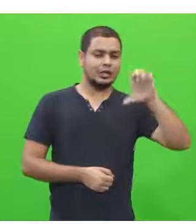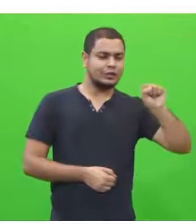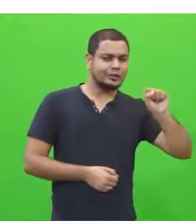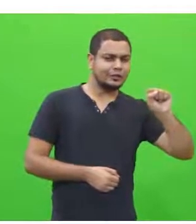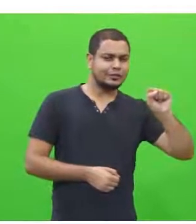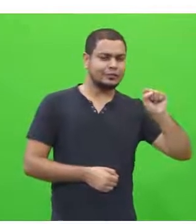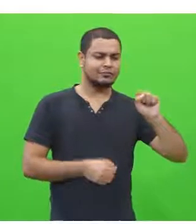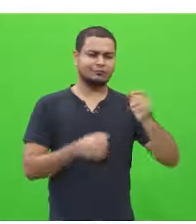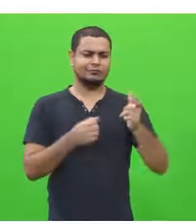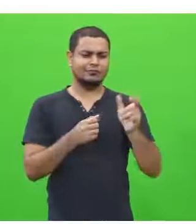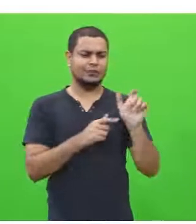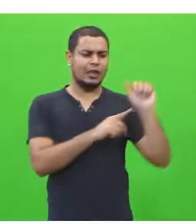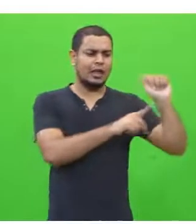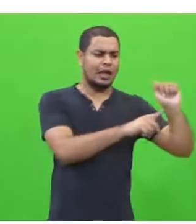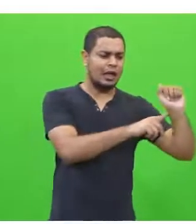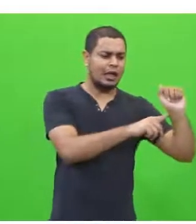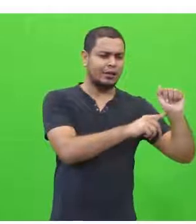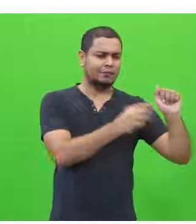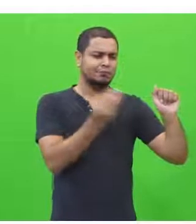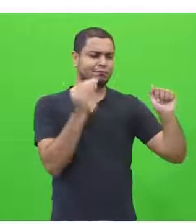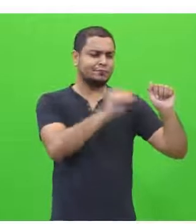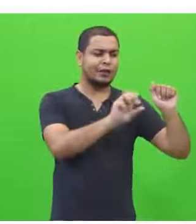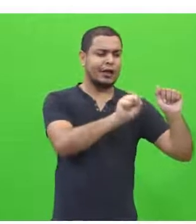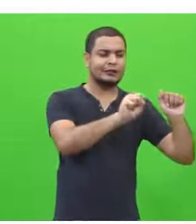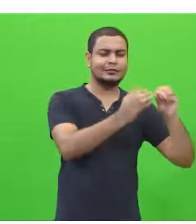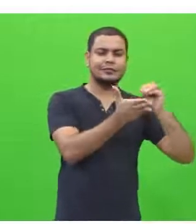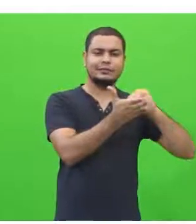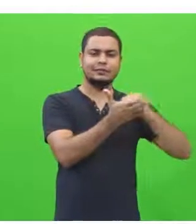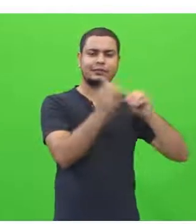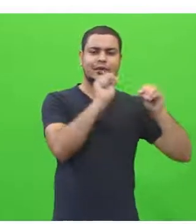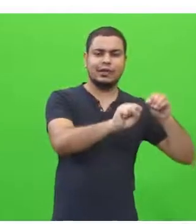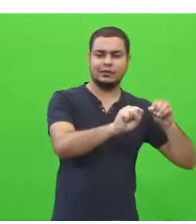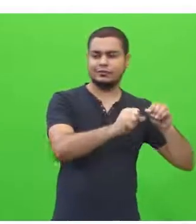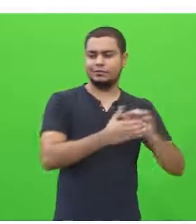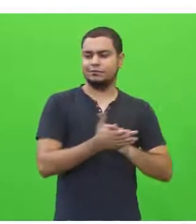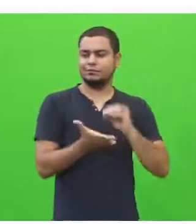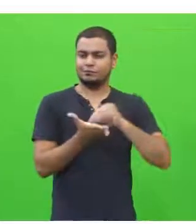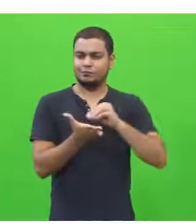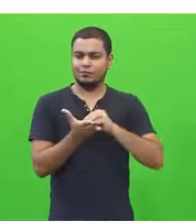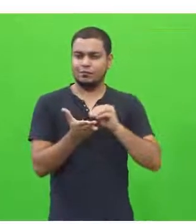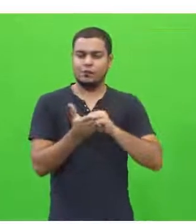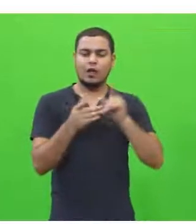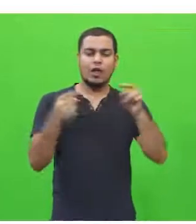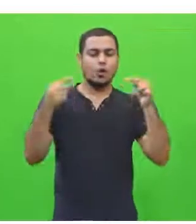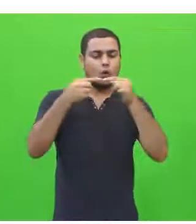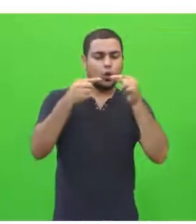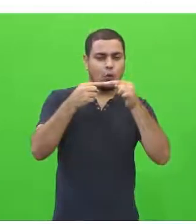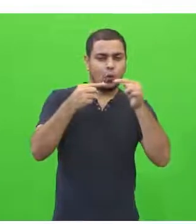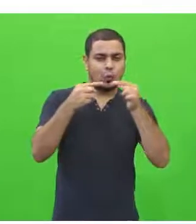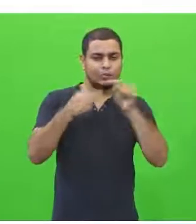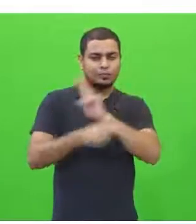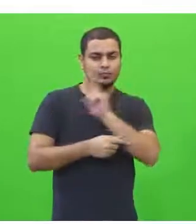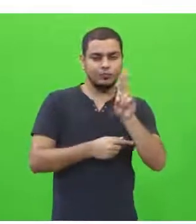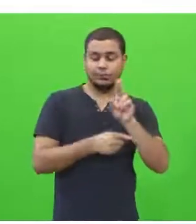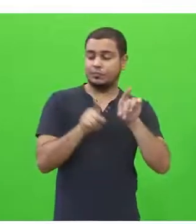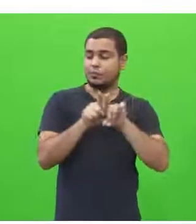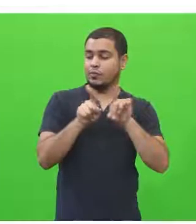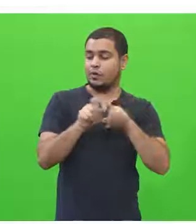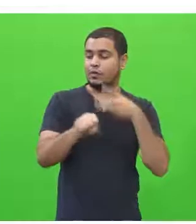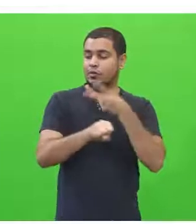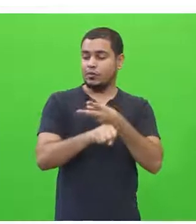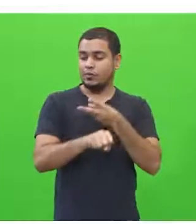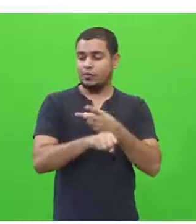Temos aí um pequeno equívoco na concordância nominal. Temos à frente,